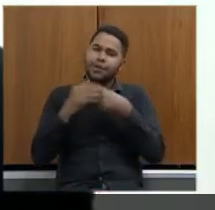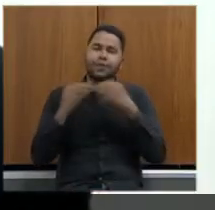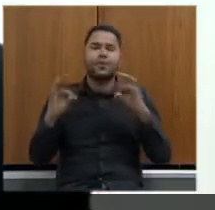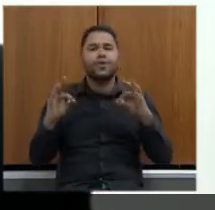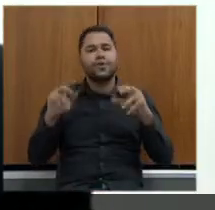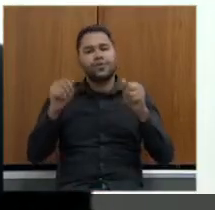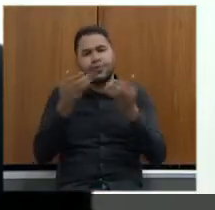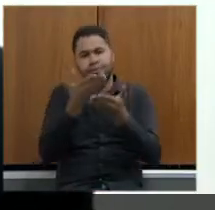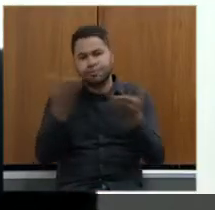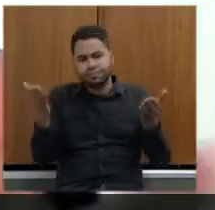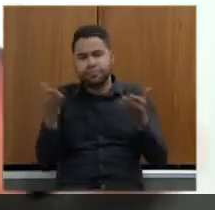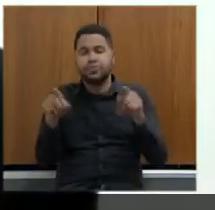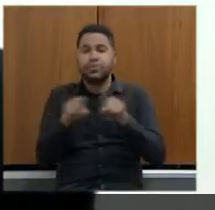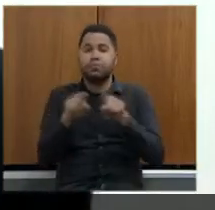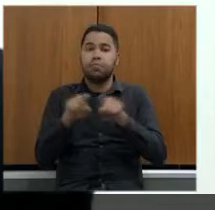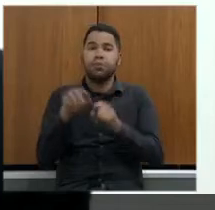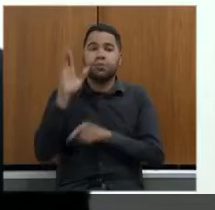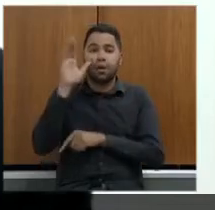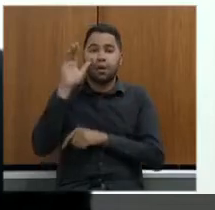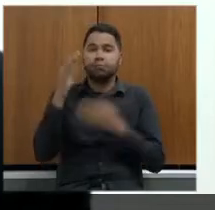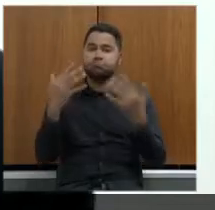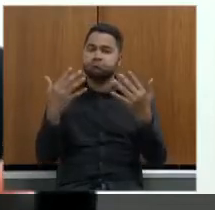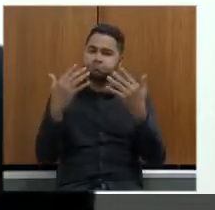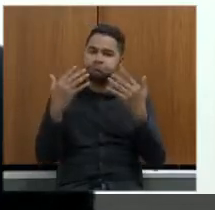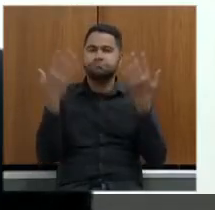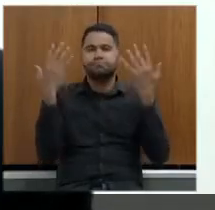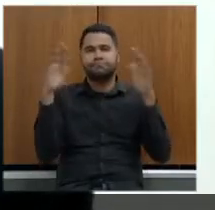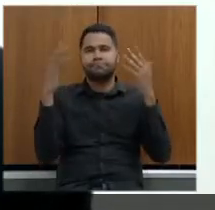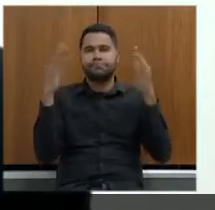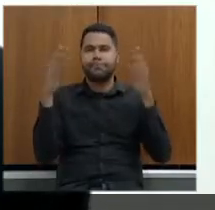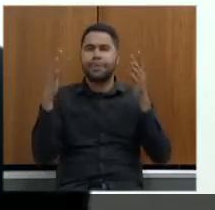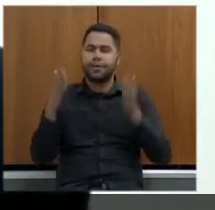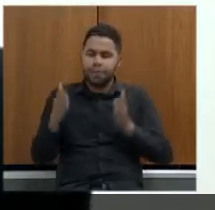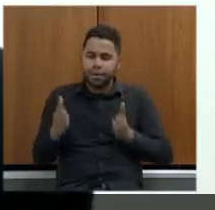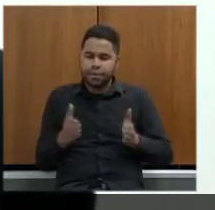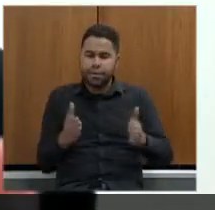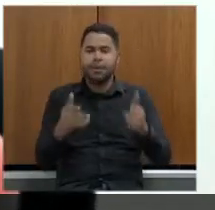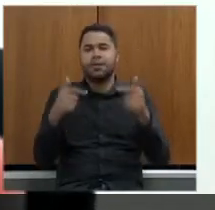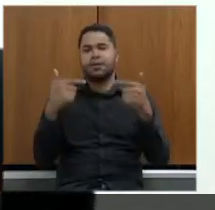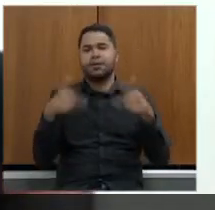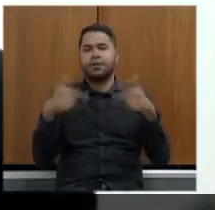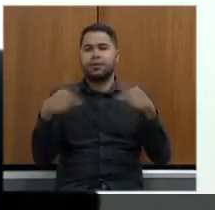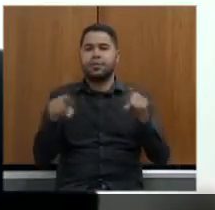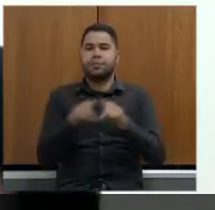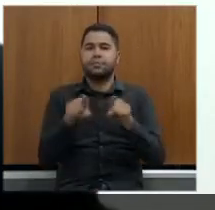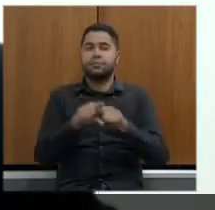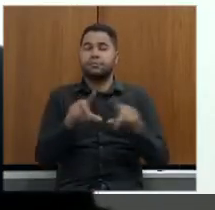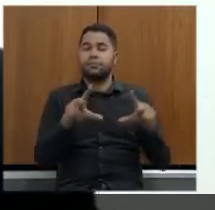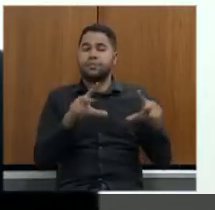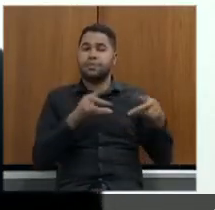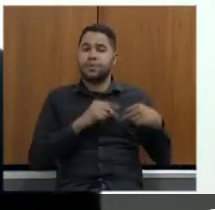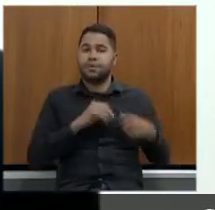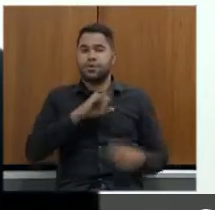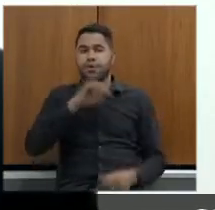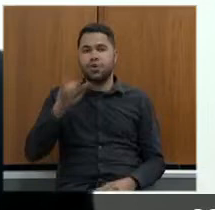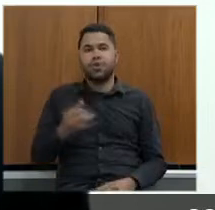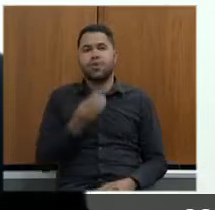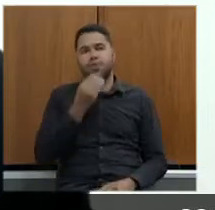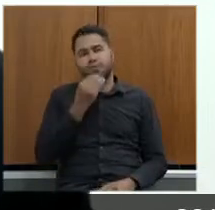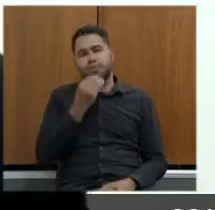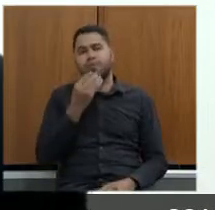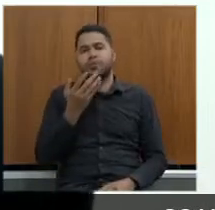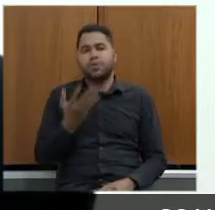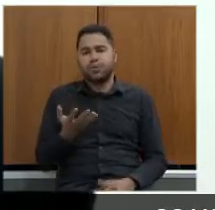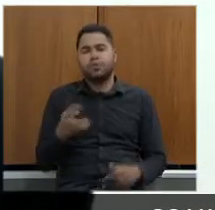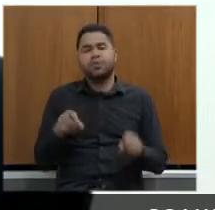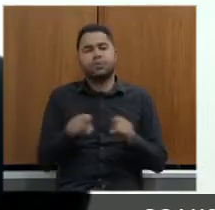comissão a todos que nos assistem parabéns pela condução dos trabalhos e por essa merecida oportunidade e pressão de contas